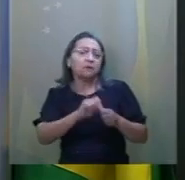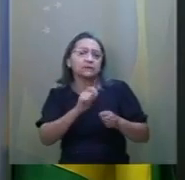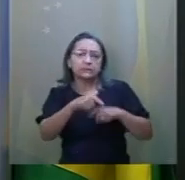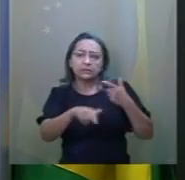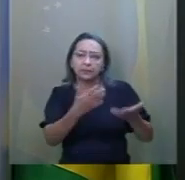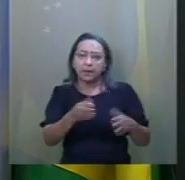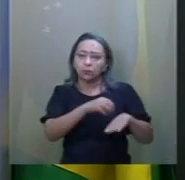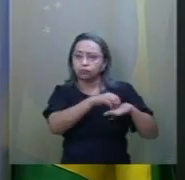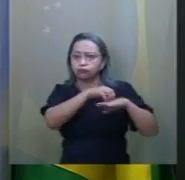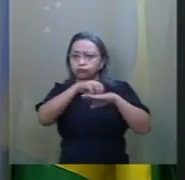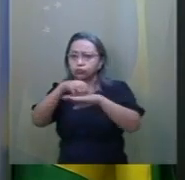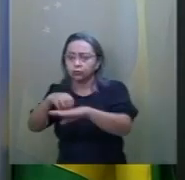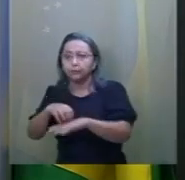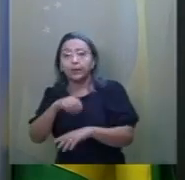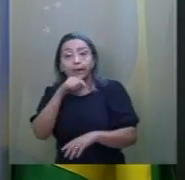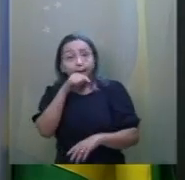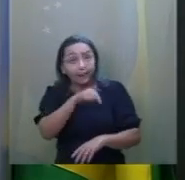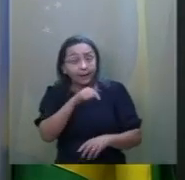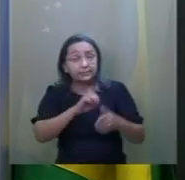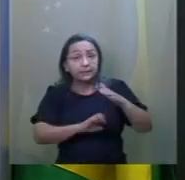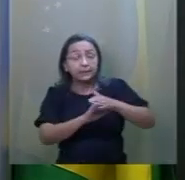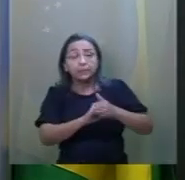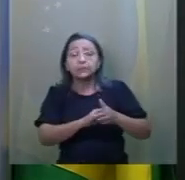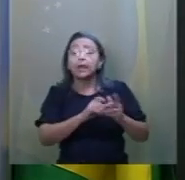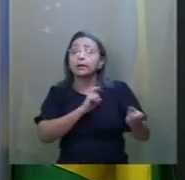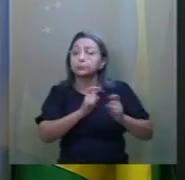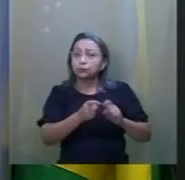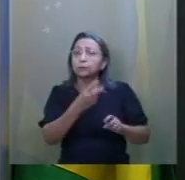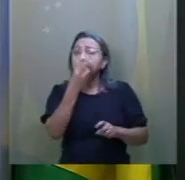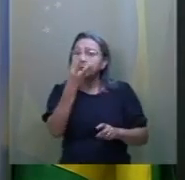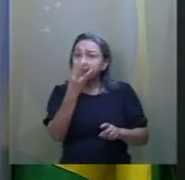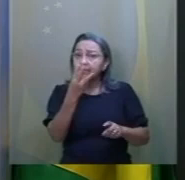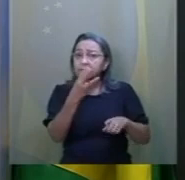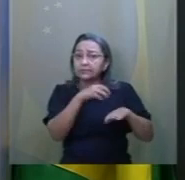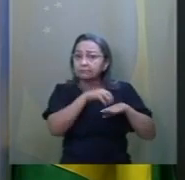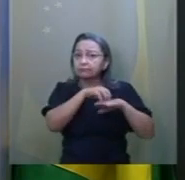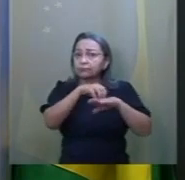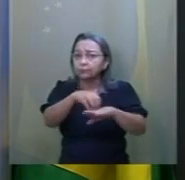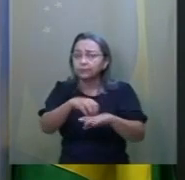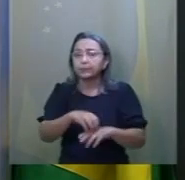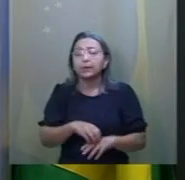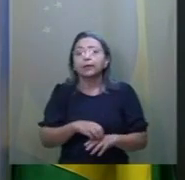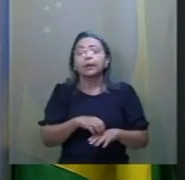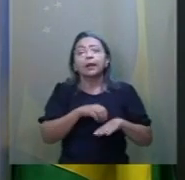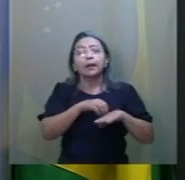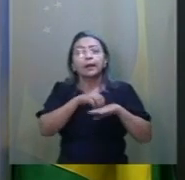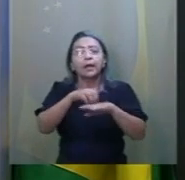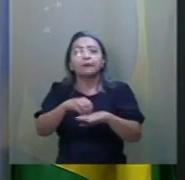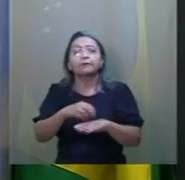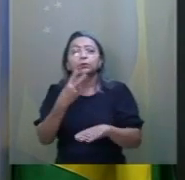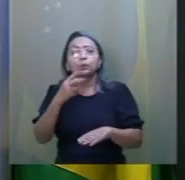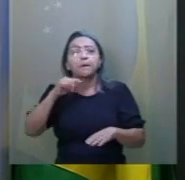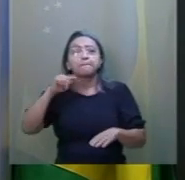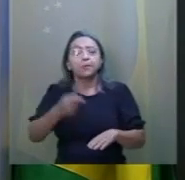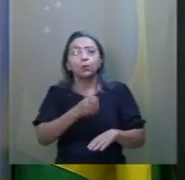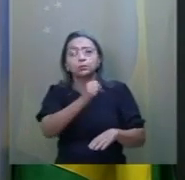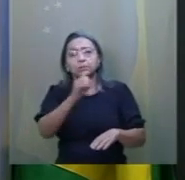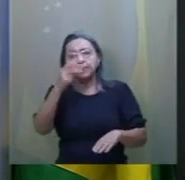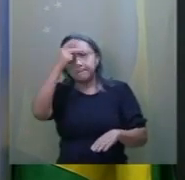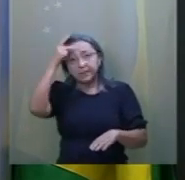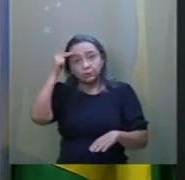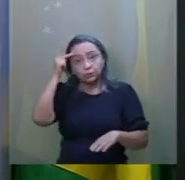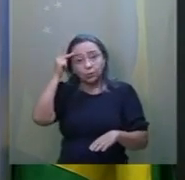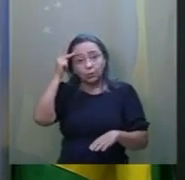Ela chegou a administrar três ferryboats, transportando 2.800 pessoas